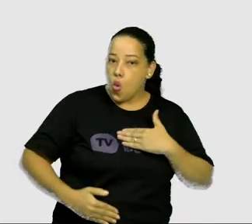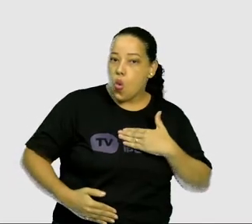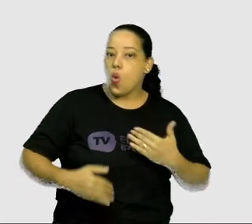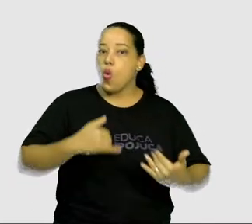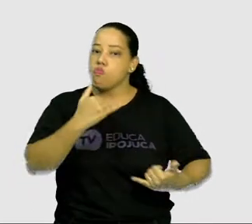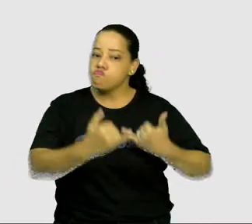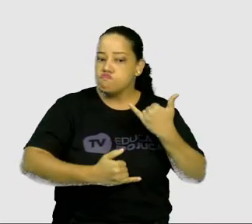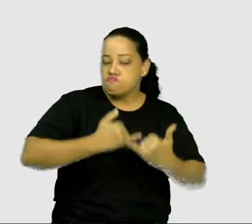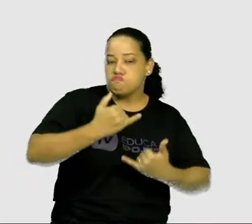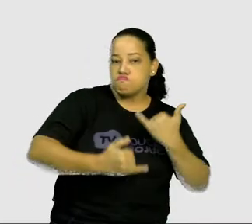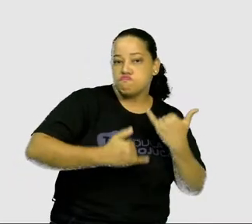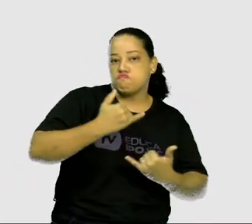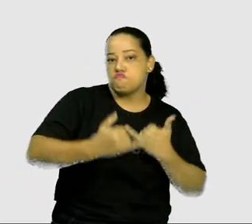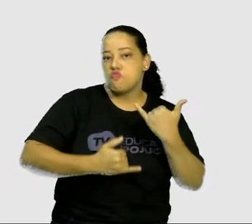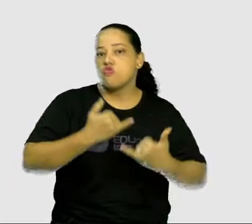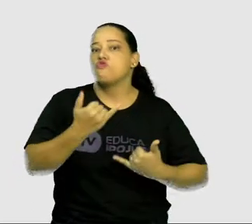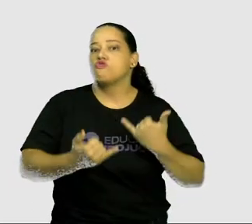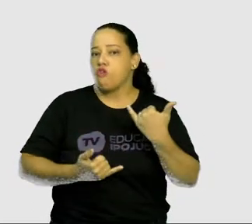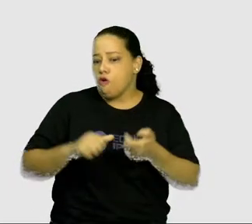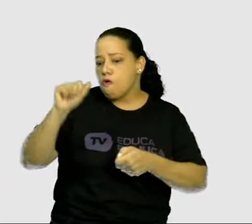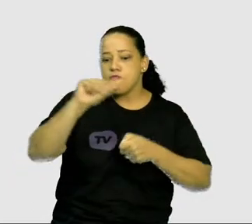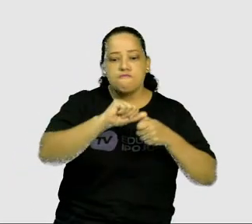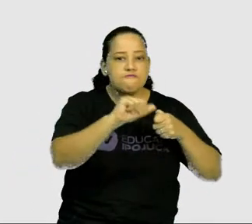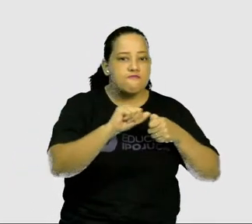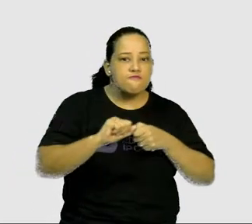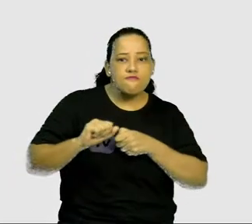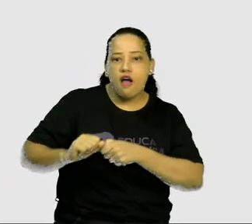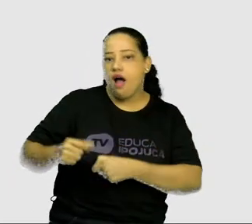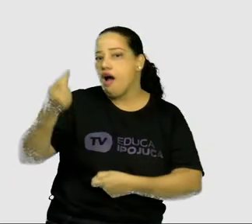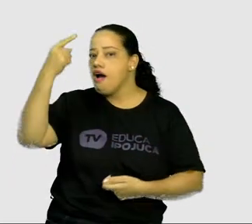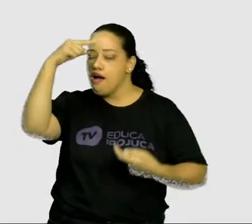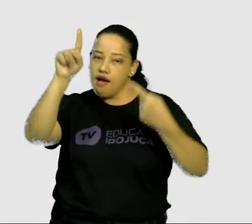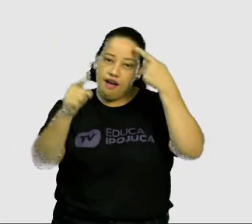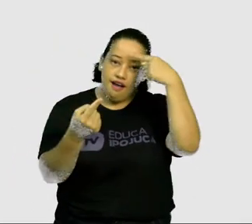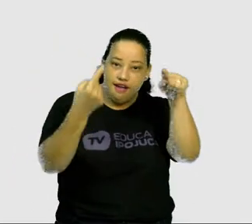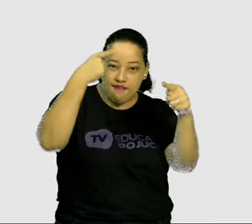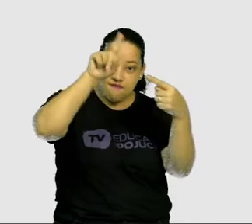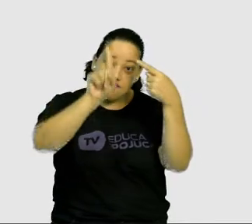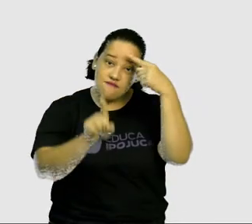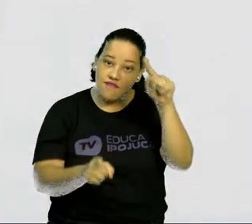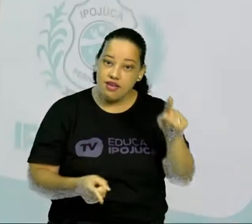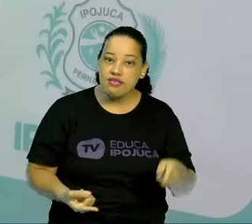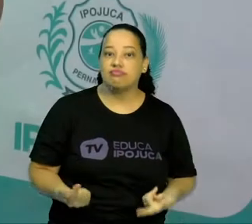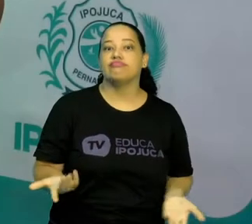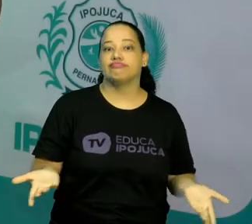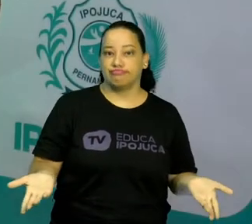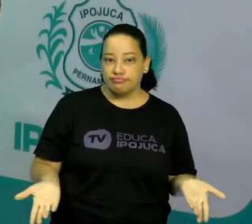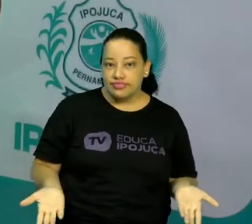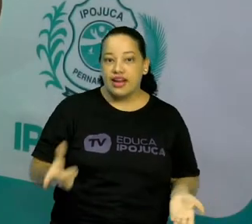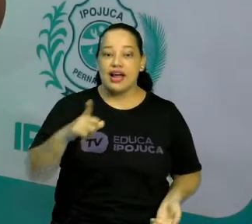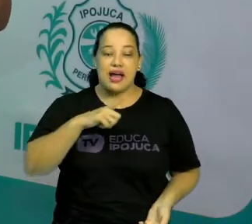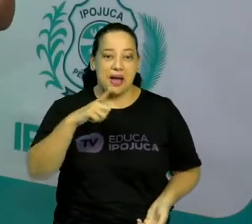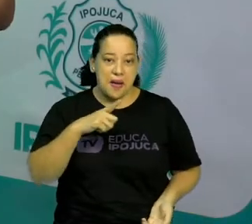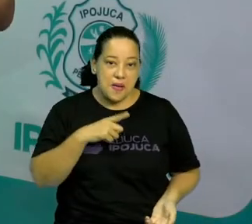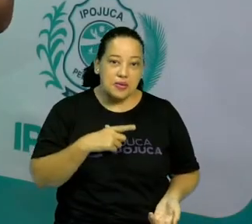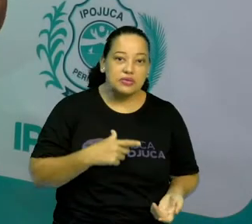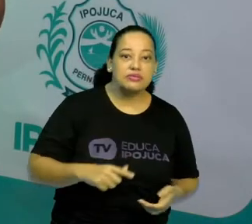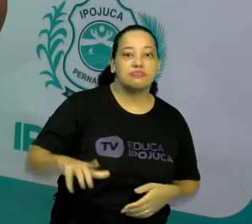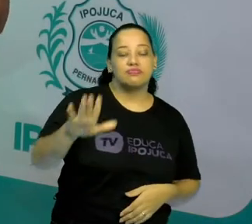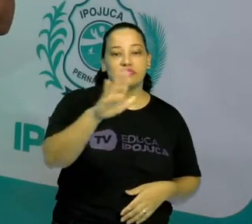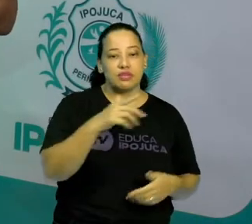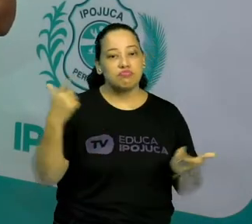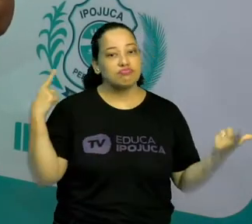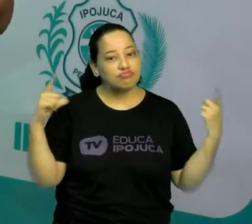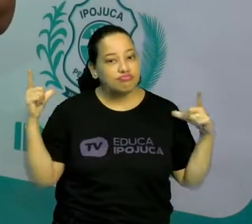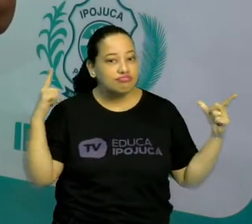joga, um corpo que age de forma improvisada, resultando na participação lúdica desses jogadores, tendo